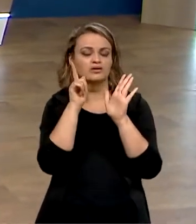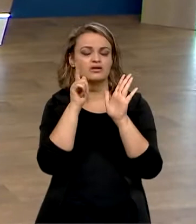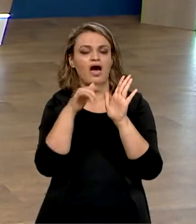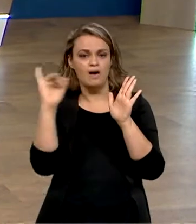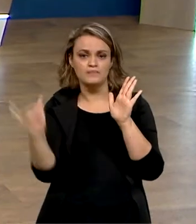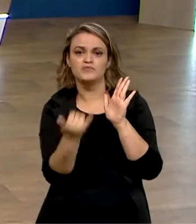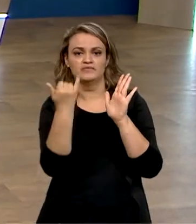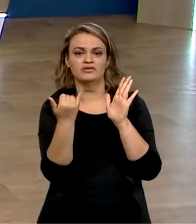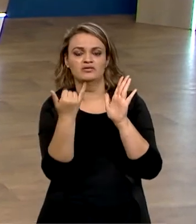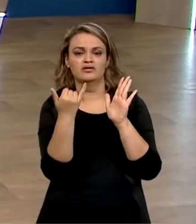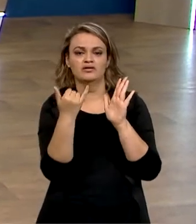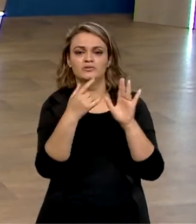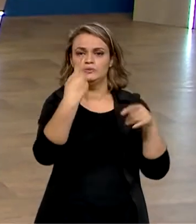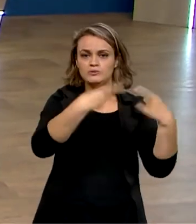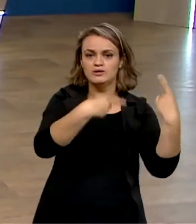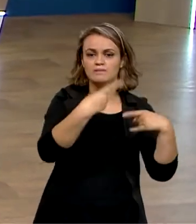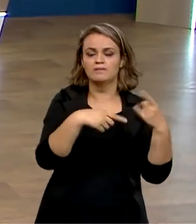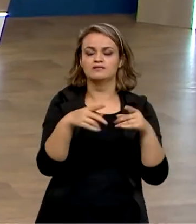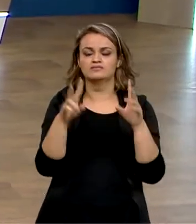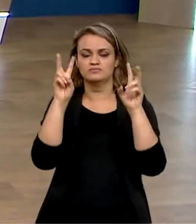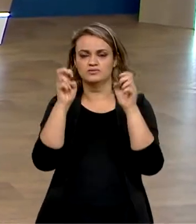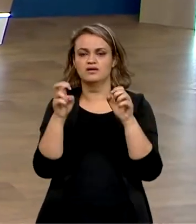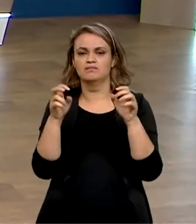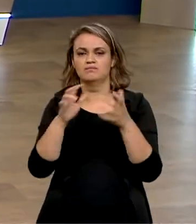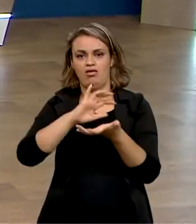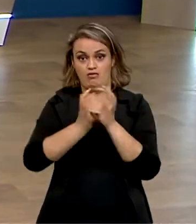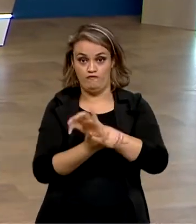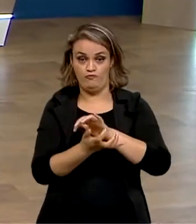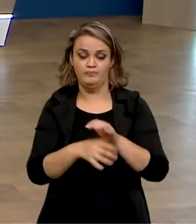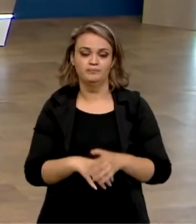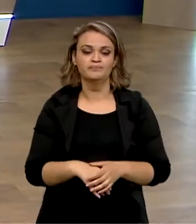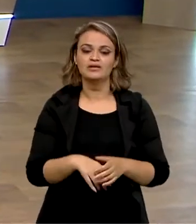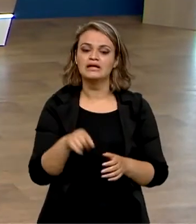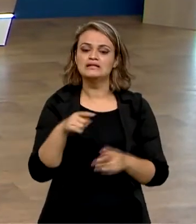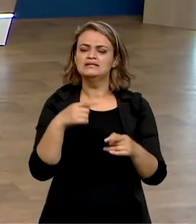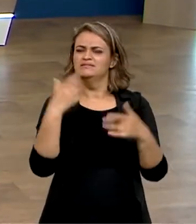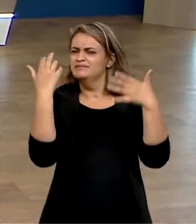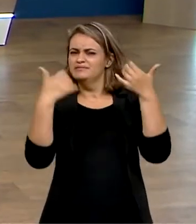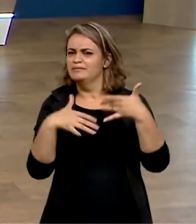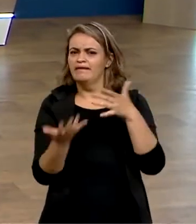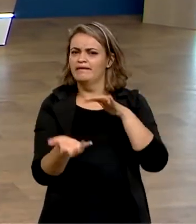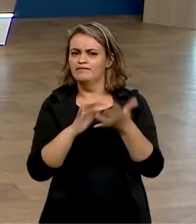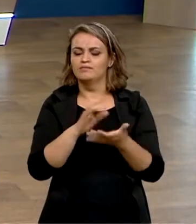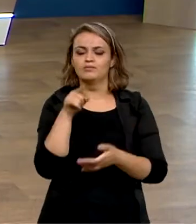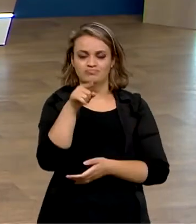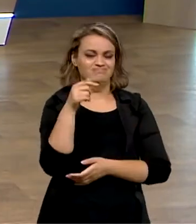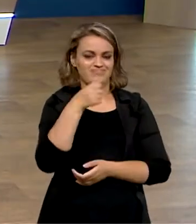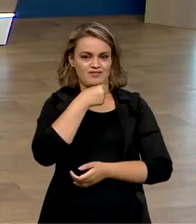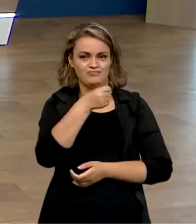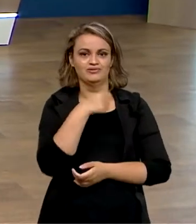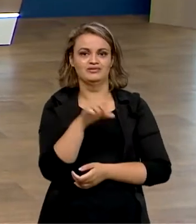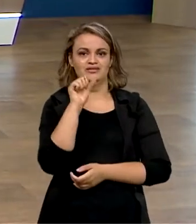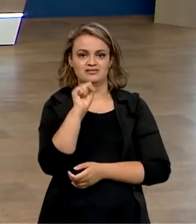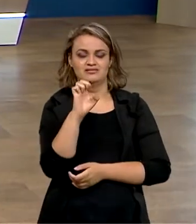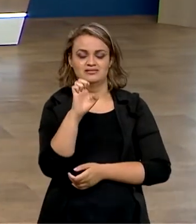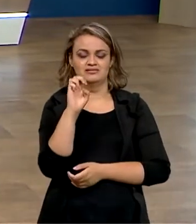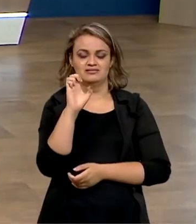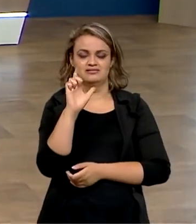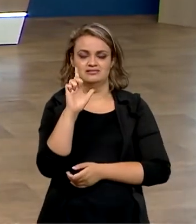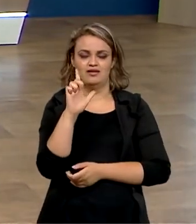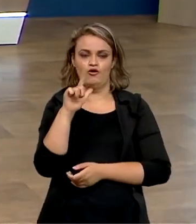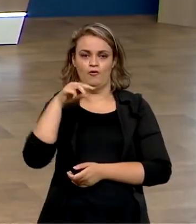aproveitado nos debates sobre a reforma. Quem está ao vivo com a gente explica melhor esse impasse, repórter Selma Dias. Selma, boa noite.